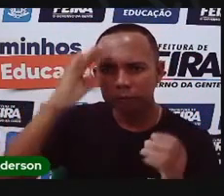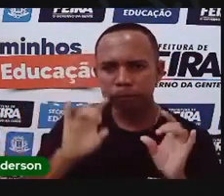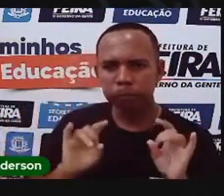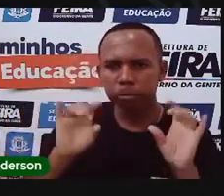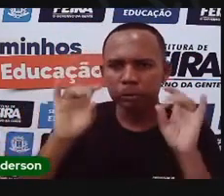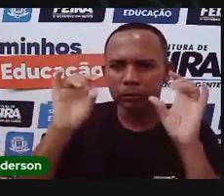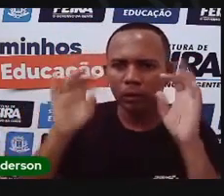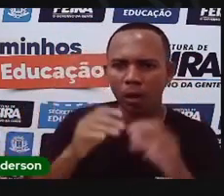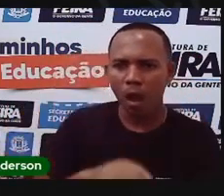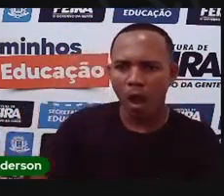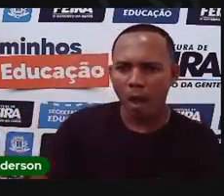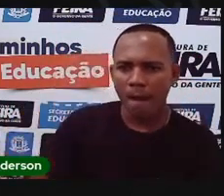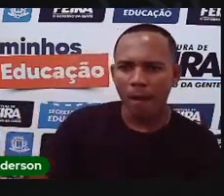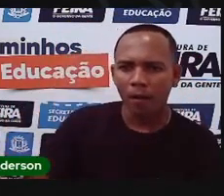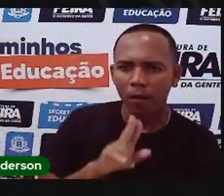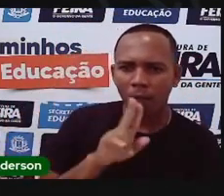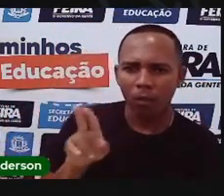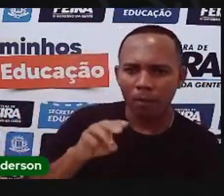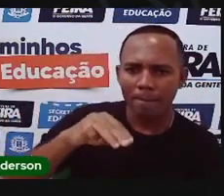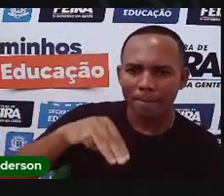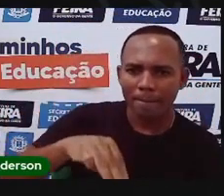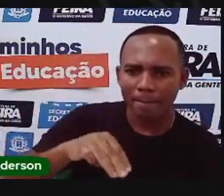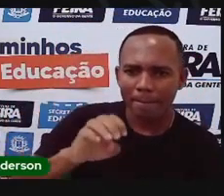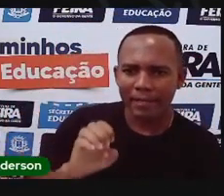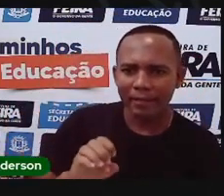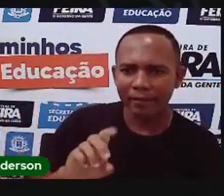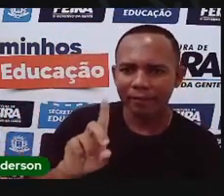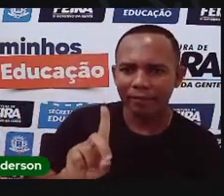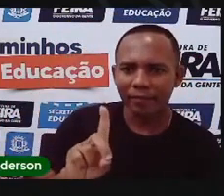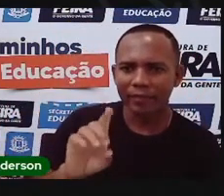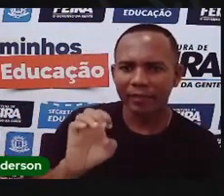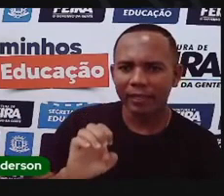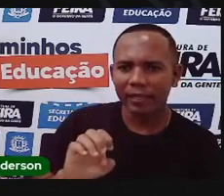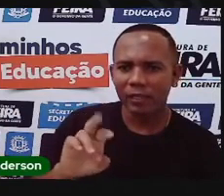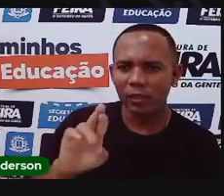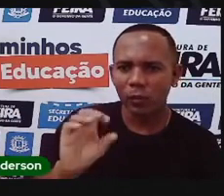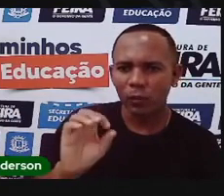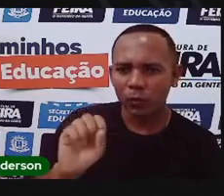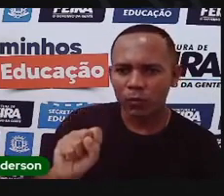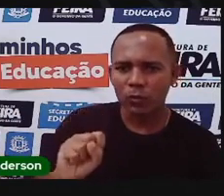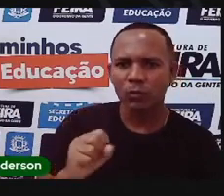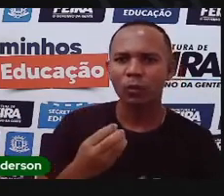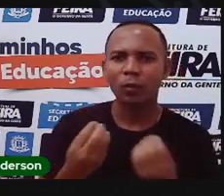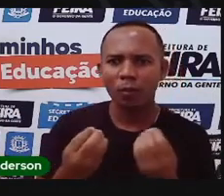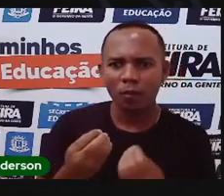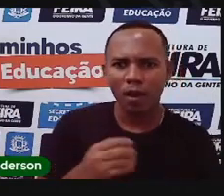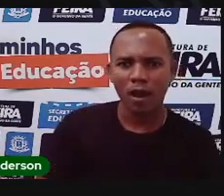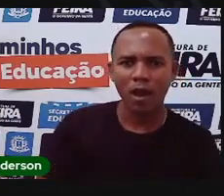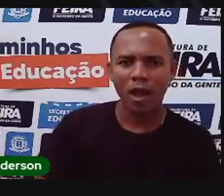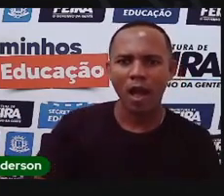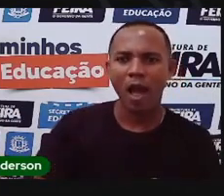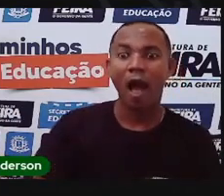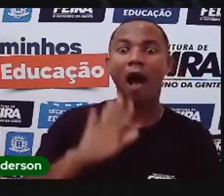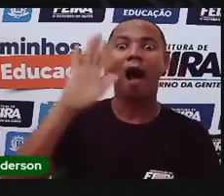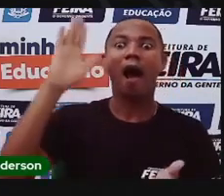que é o soldado Medeiros. Só que Maria Quitéria não fica escondida por muito tempo não, viu gente? Porque o pai dela acaba